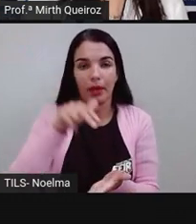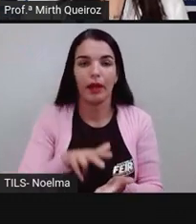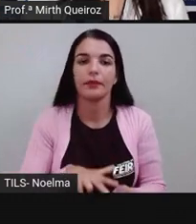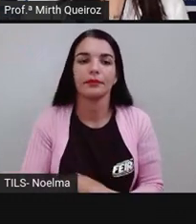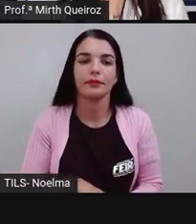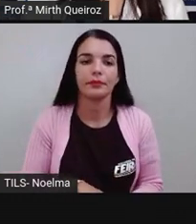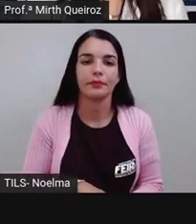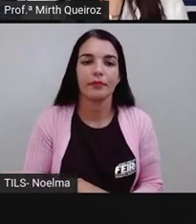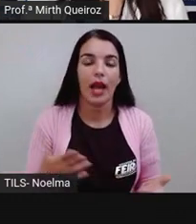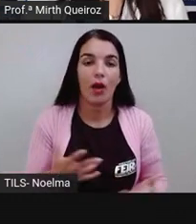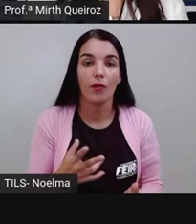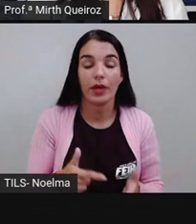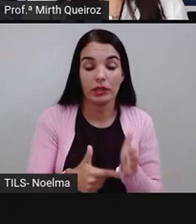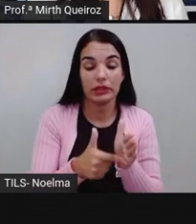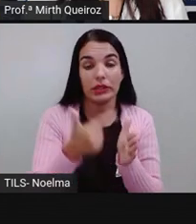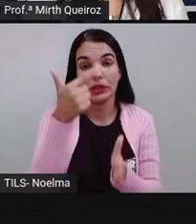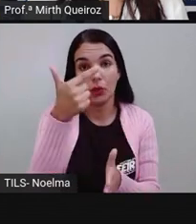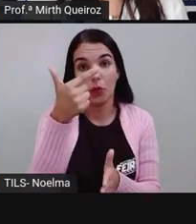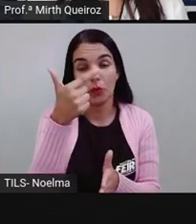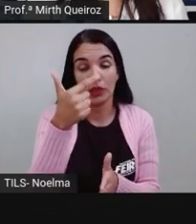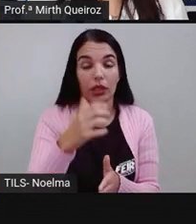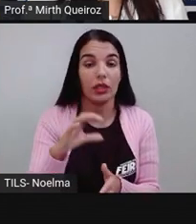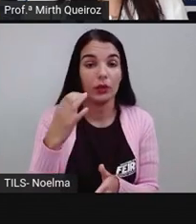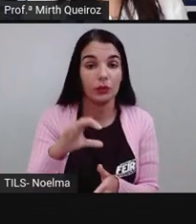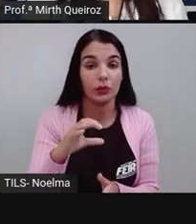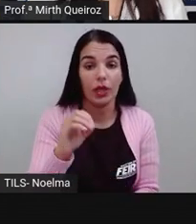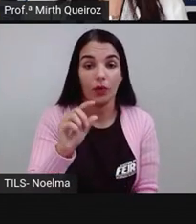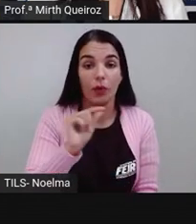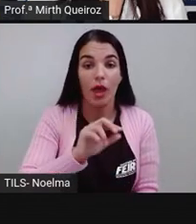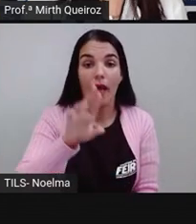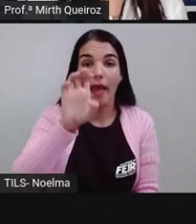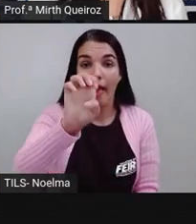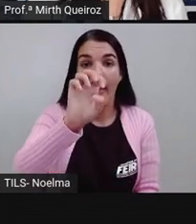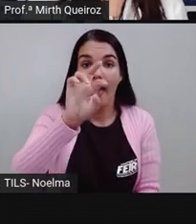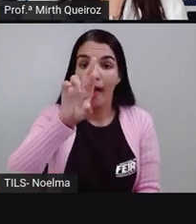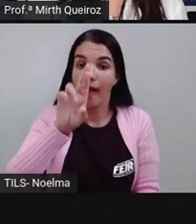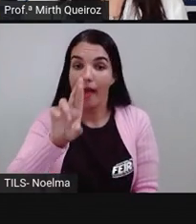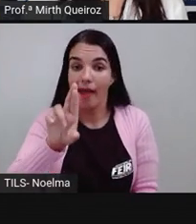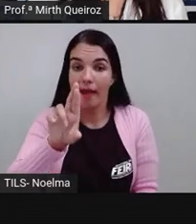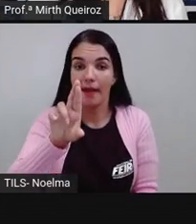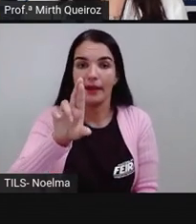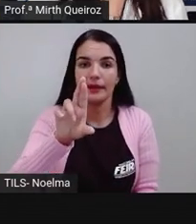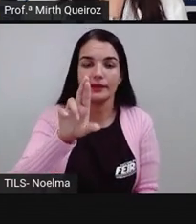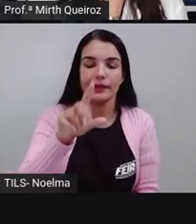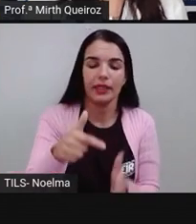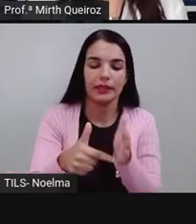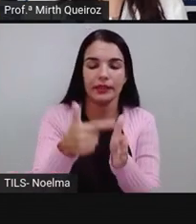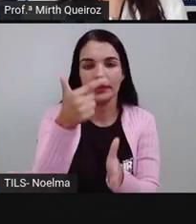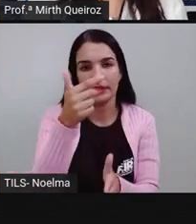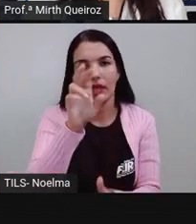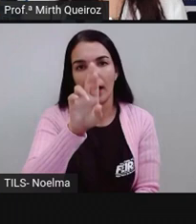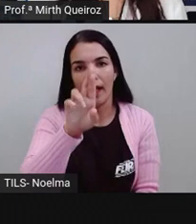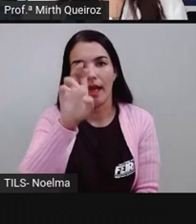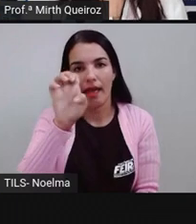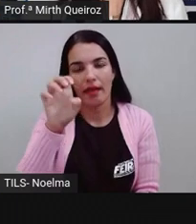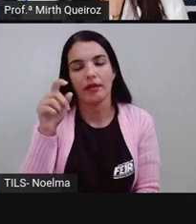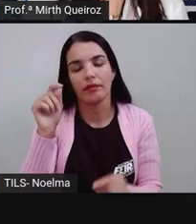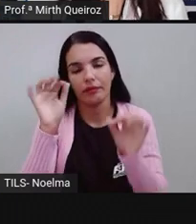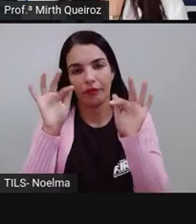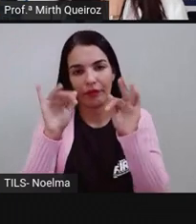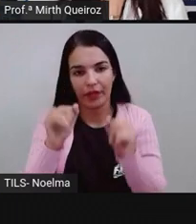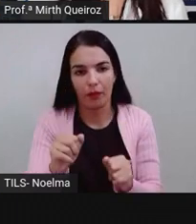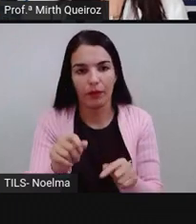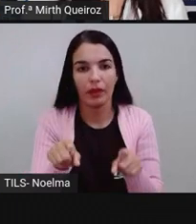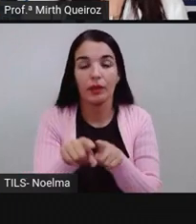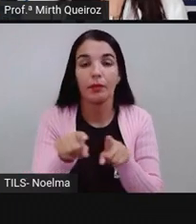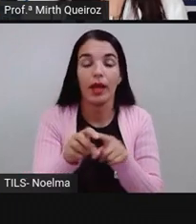aí em ER ou em OR são os verbos da segunda conjugação. E